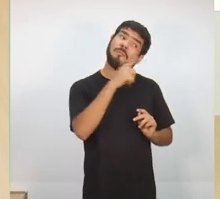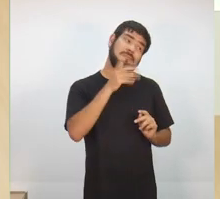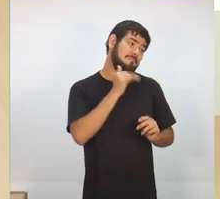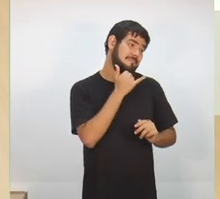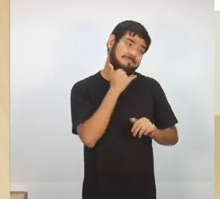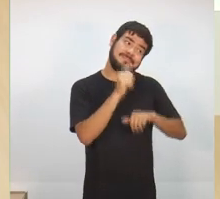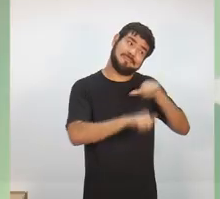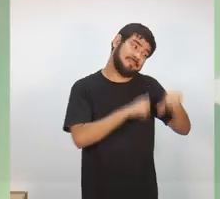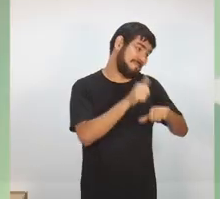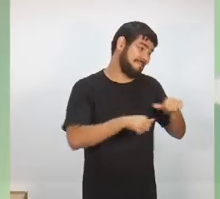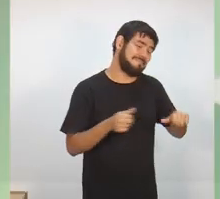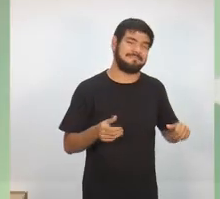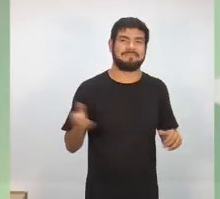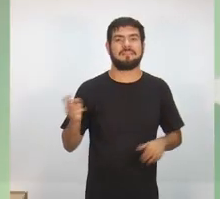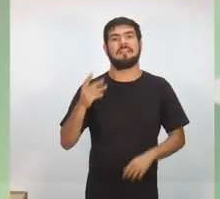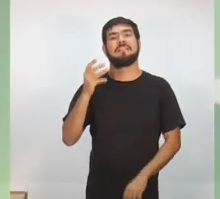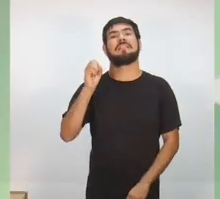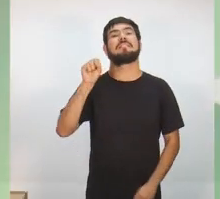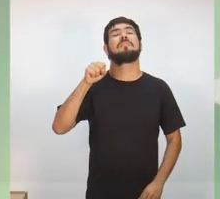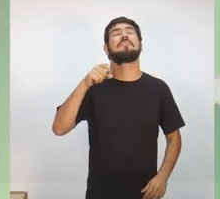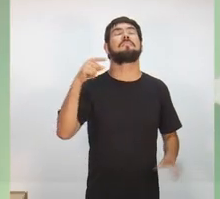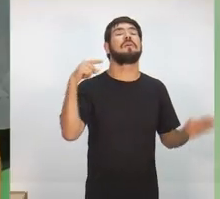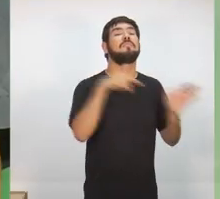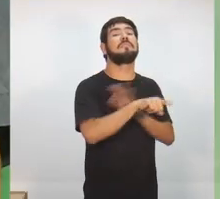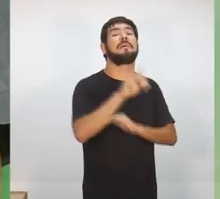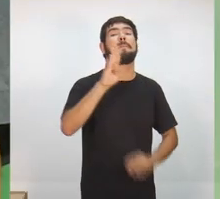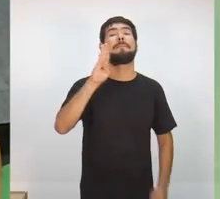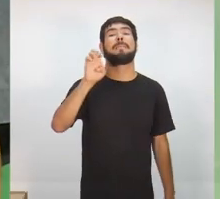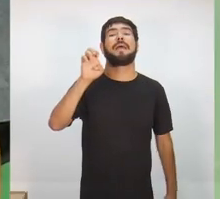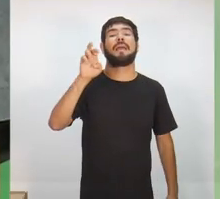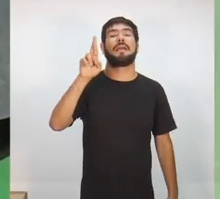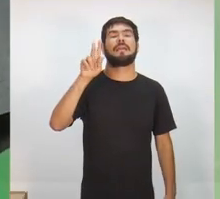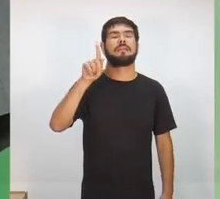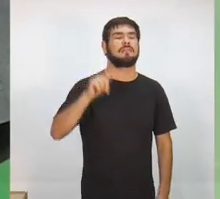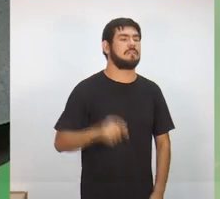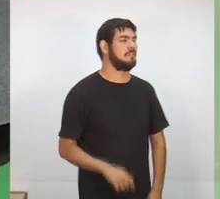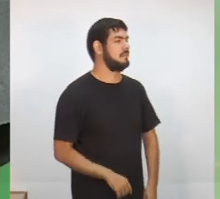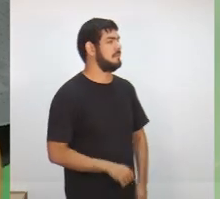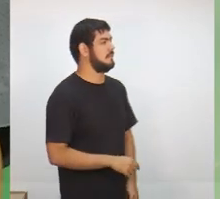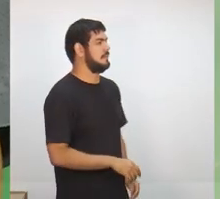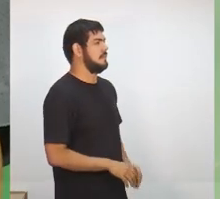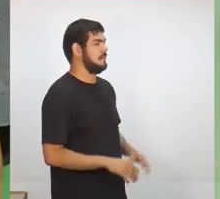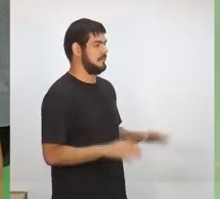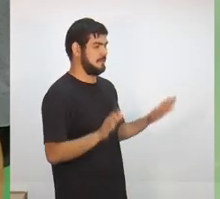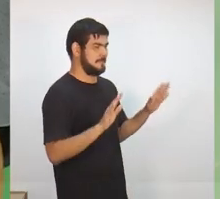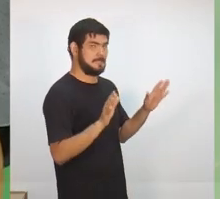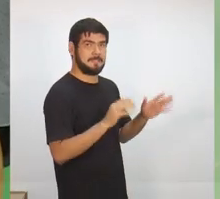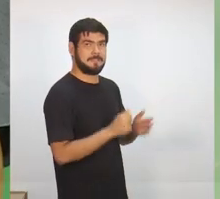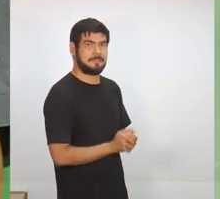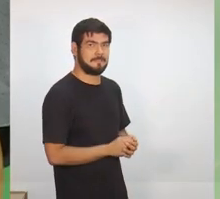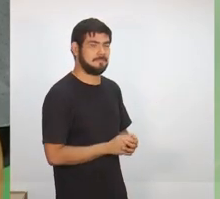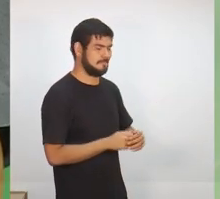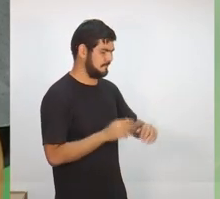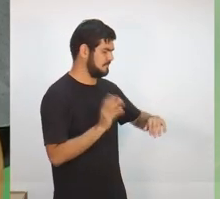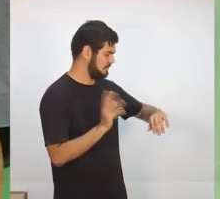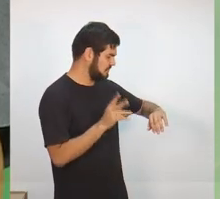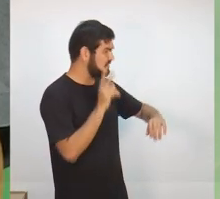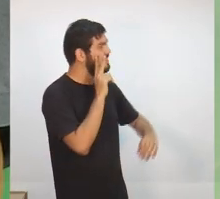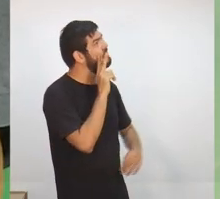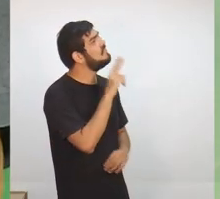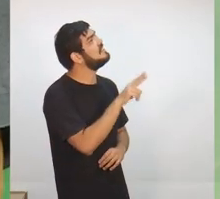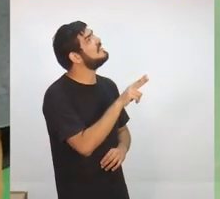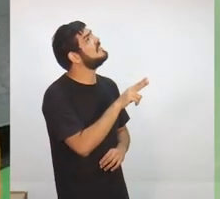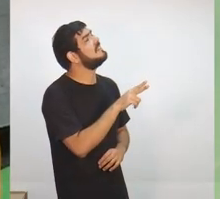30 segundos, candidato, pergunte para Lúcia Antony. Candidato Lúcia Antony, nós estamos vendo que